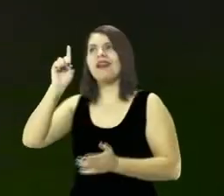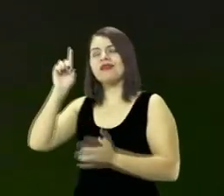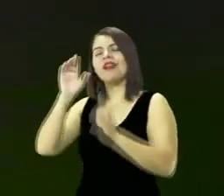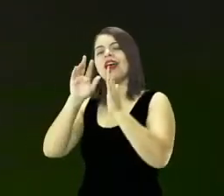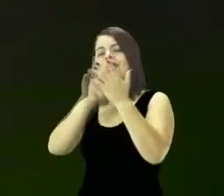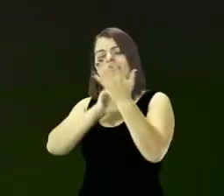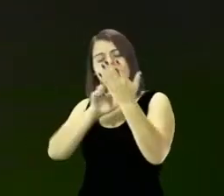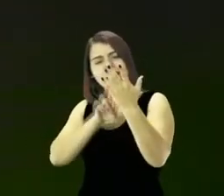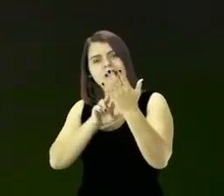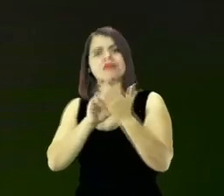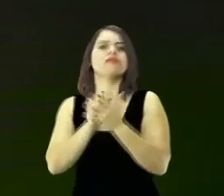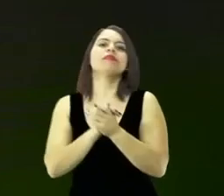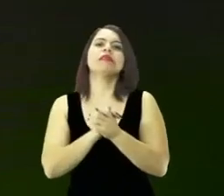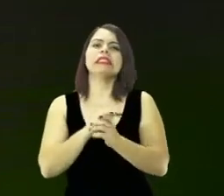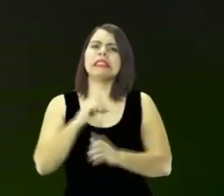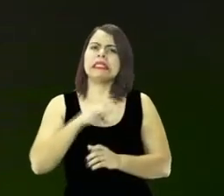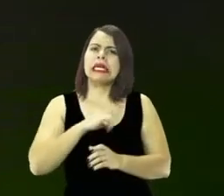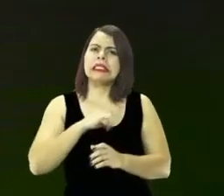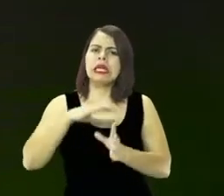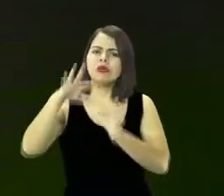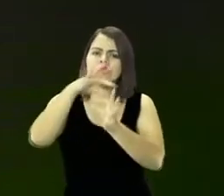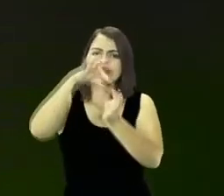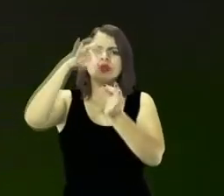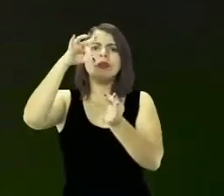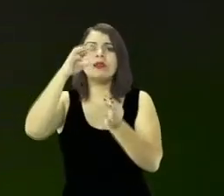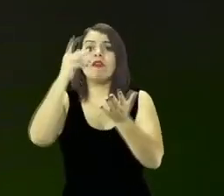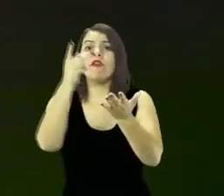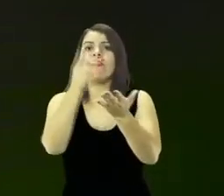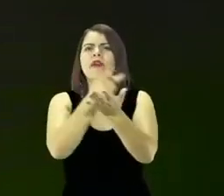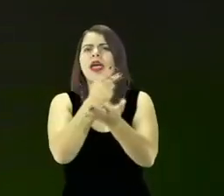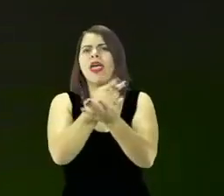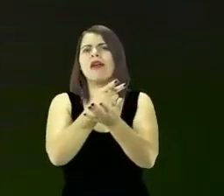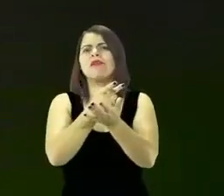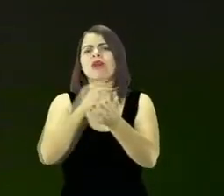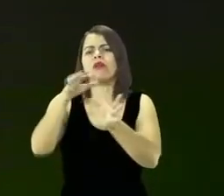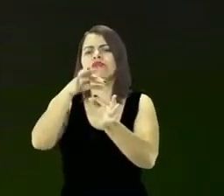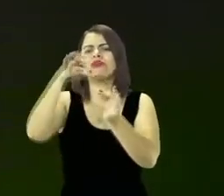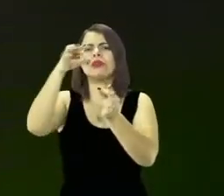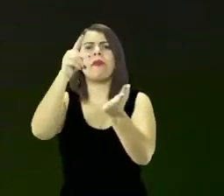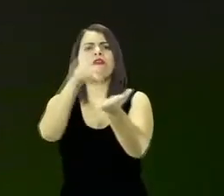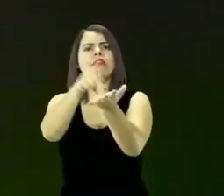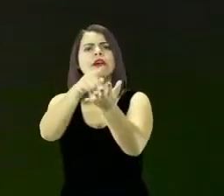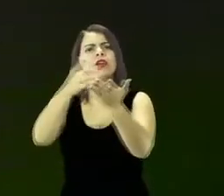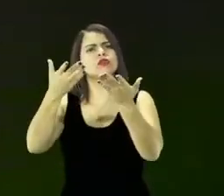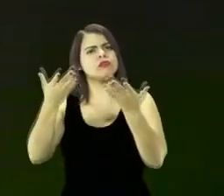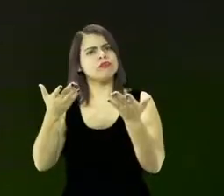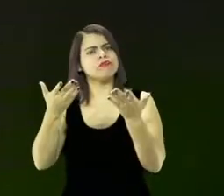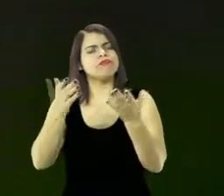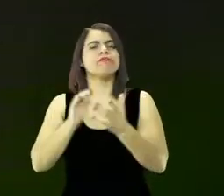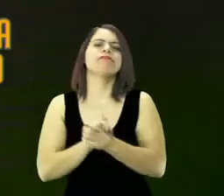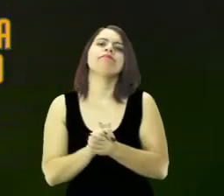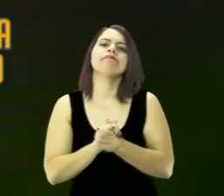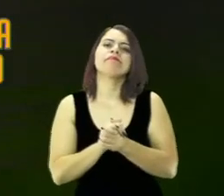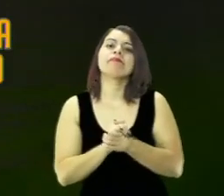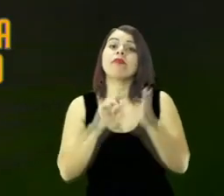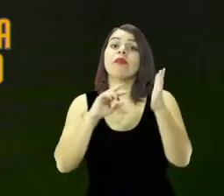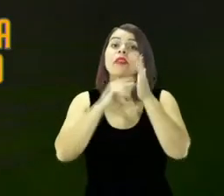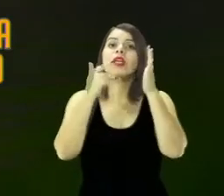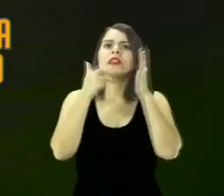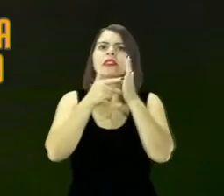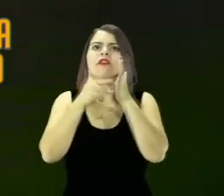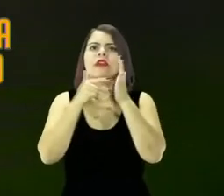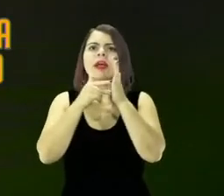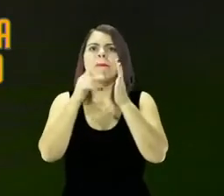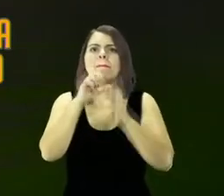Existe o espírito da verdade e o espírito do erro. O espírito da verdade você viu que está lá em letra maiúscula porque se trata de uma